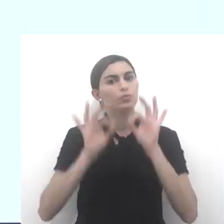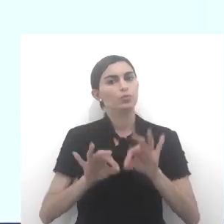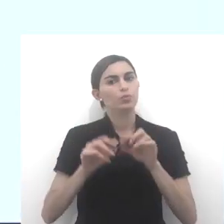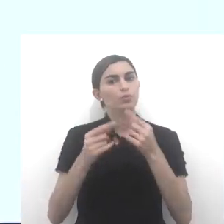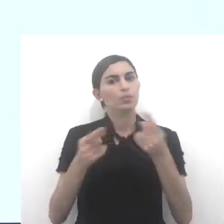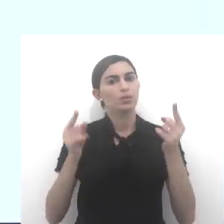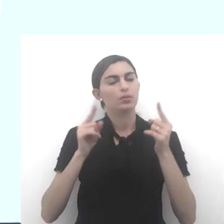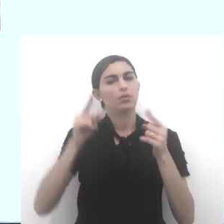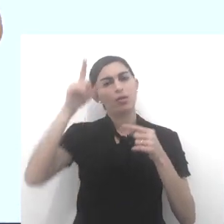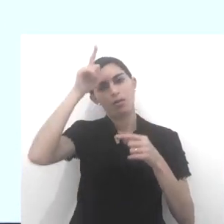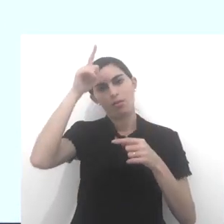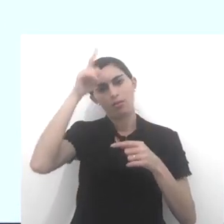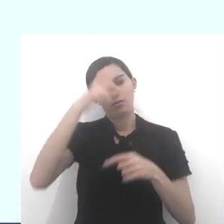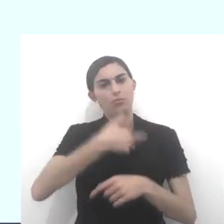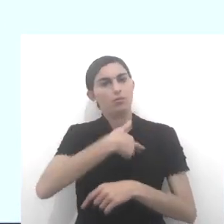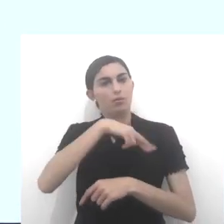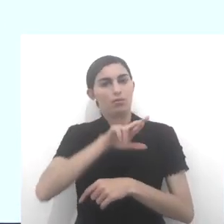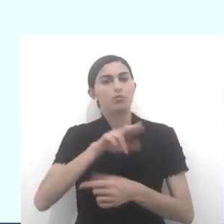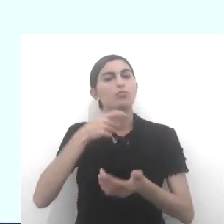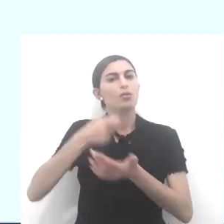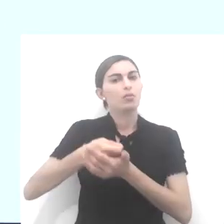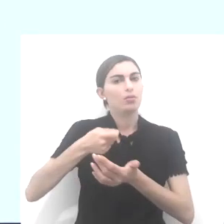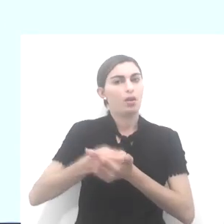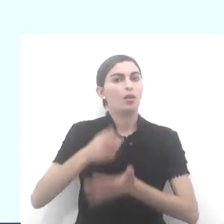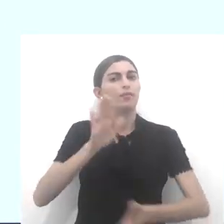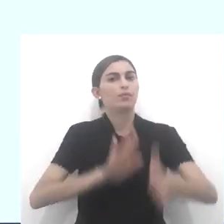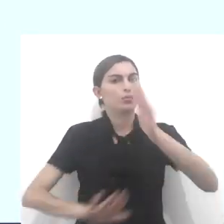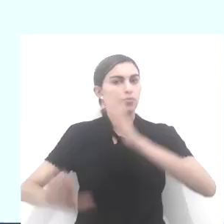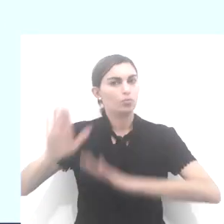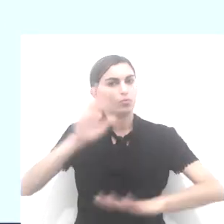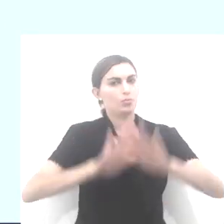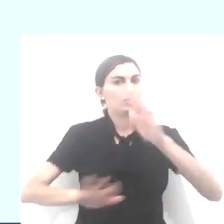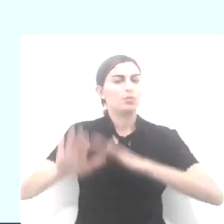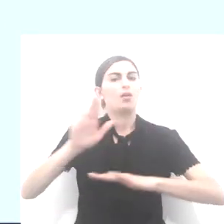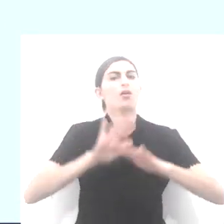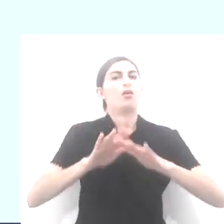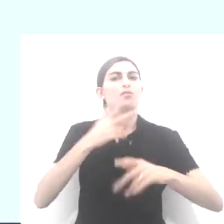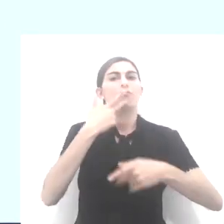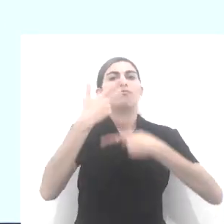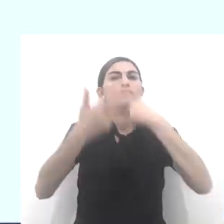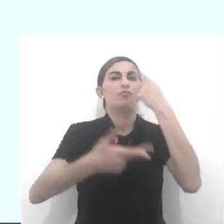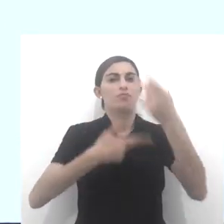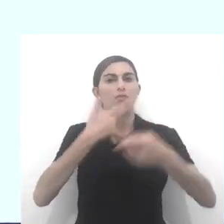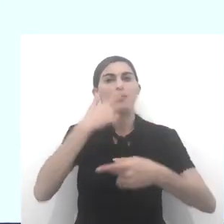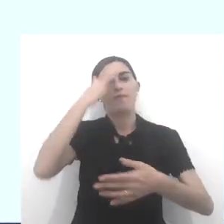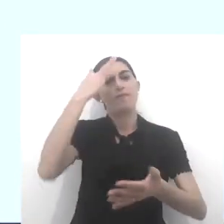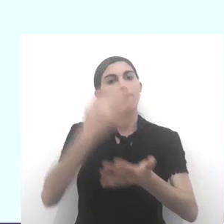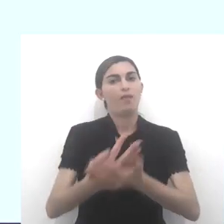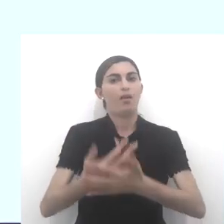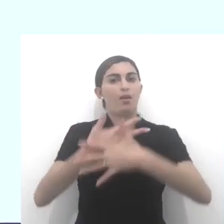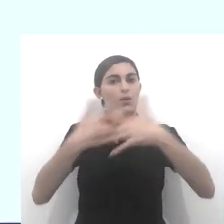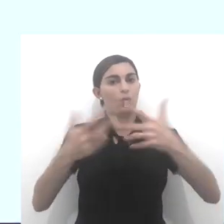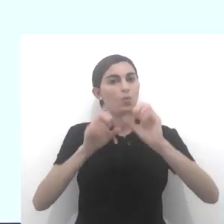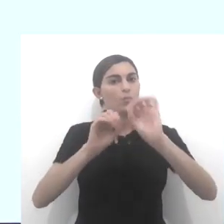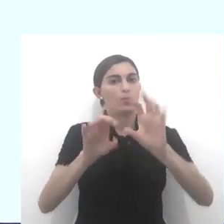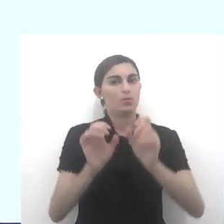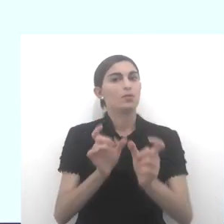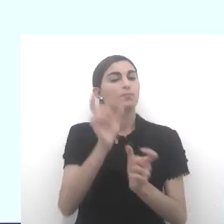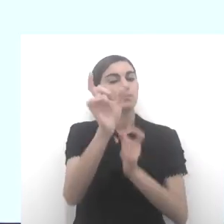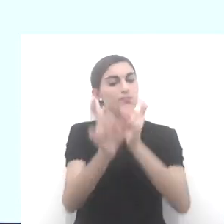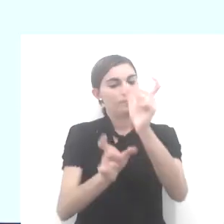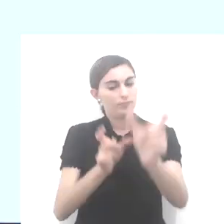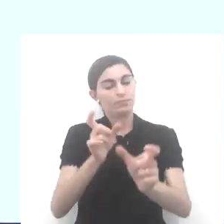justamente que o líder religioso, ele deve ter cuidado ao professar sua fé com a